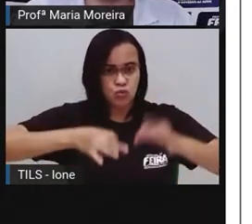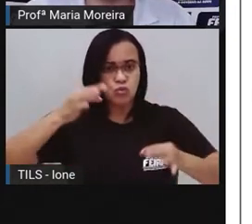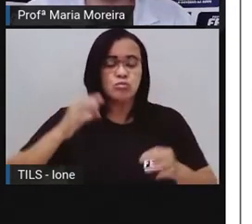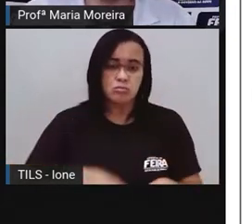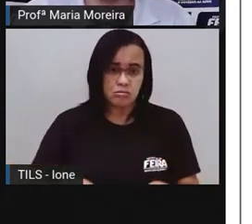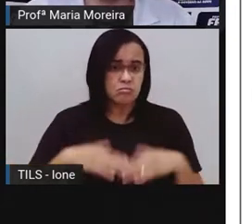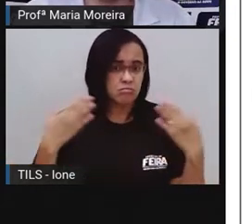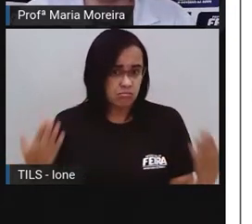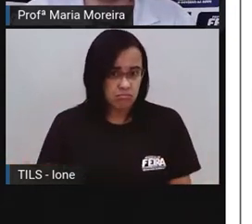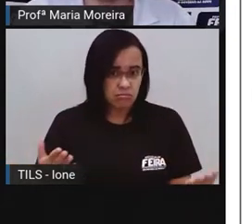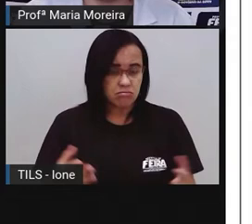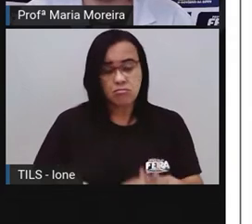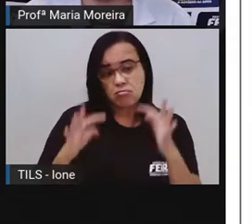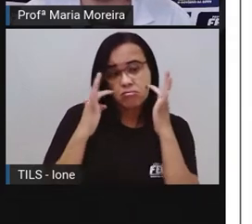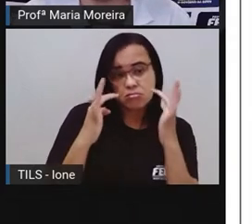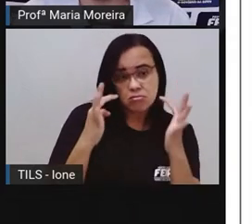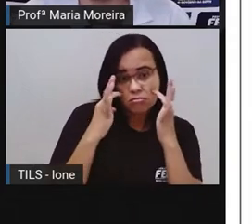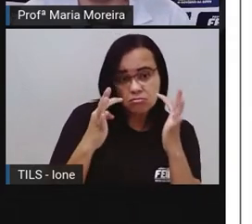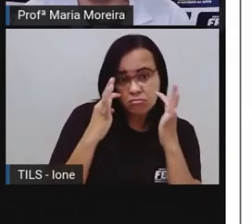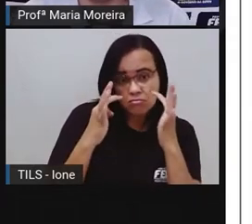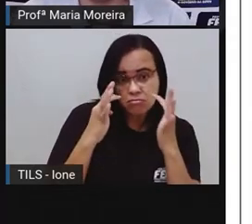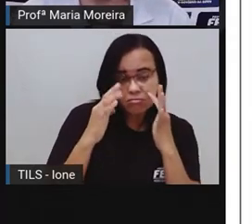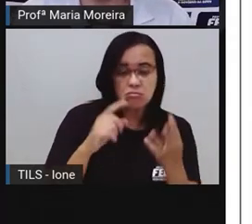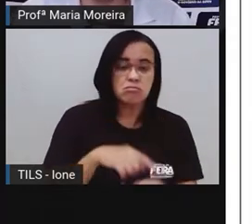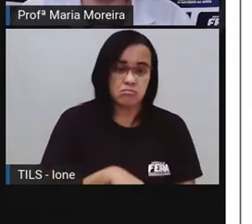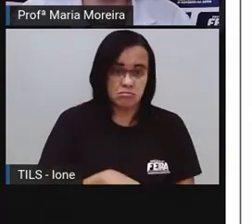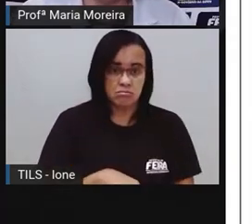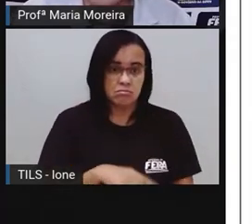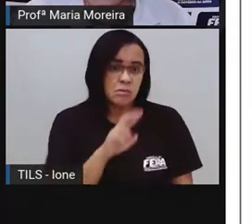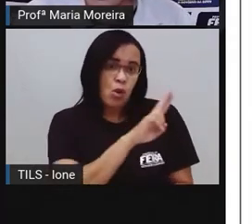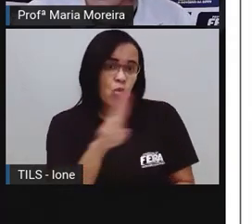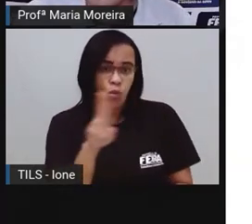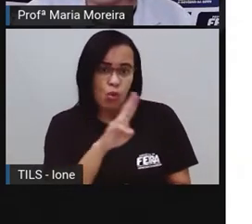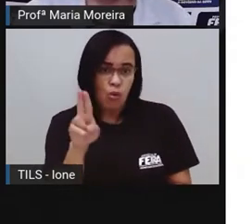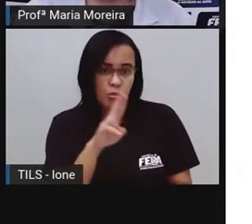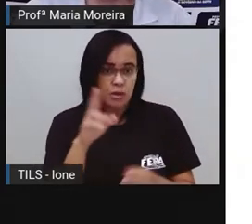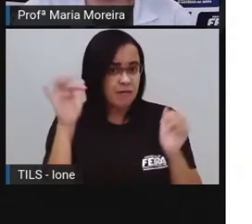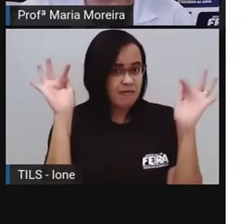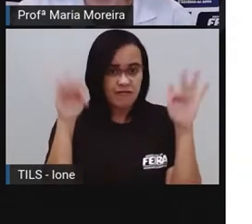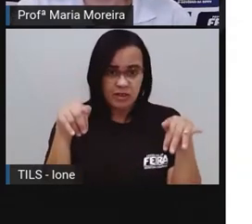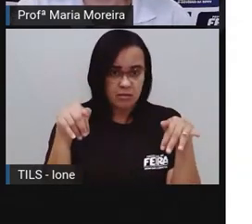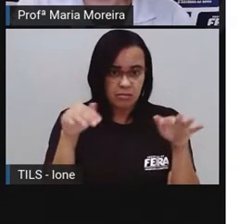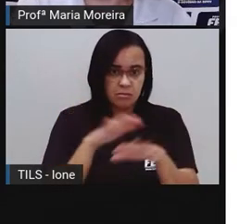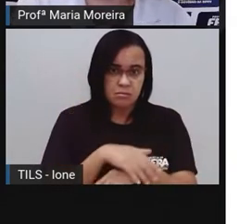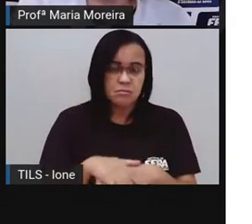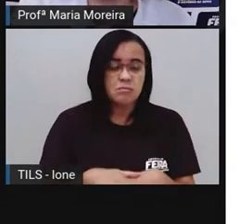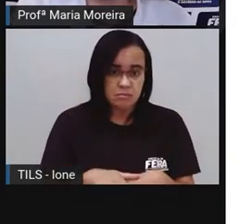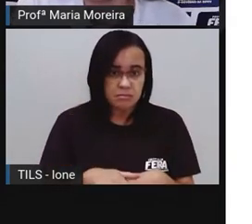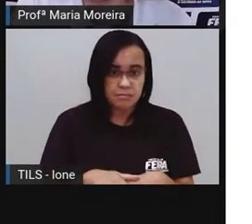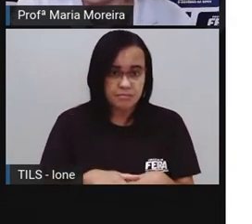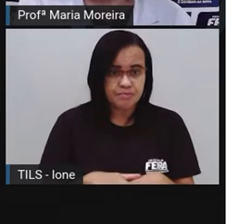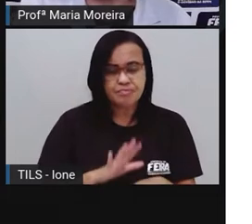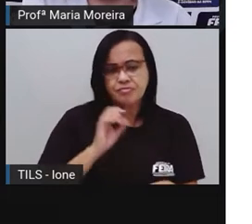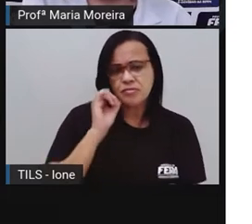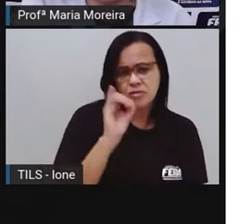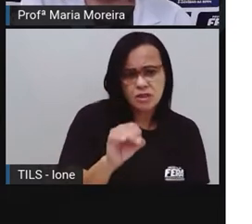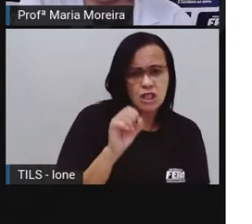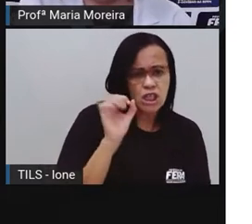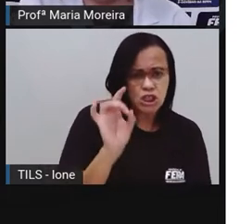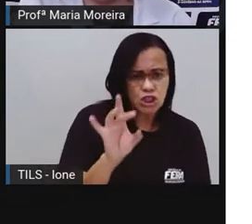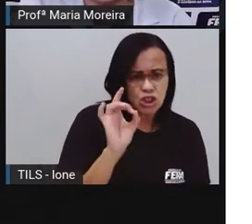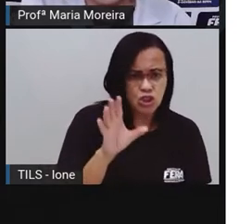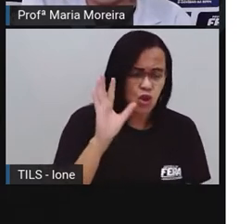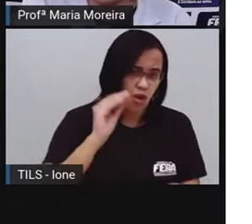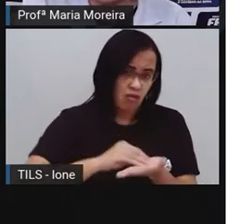atenciosamente. É de virgem, é de virgem. Vamos lá. Só faltava uma carta para o